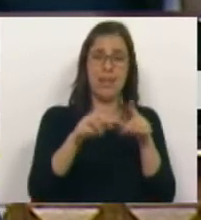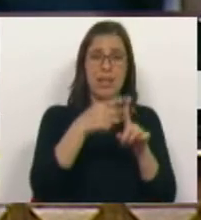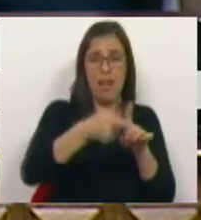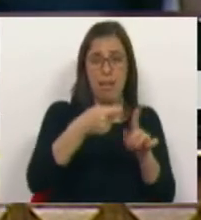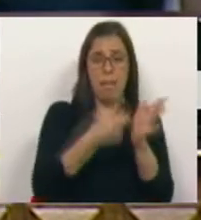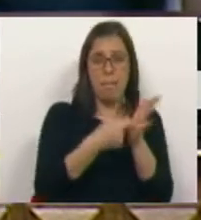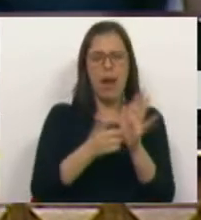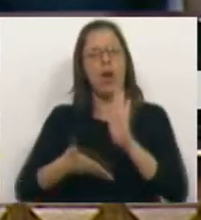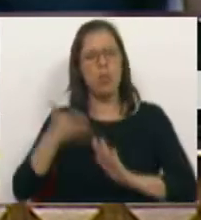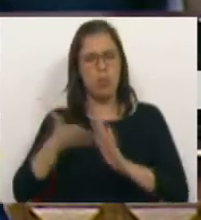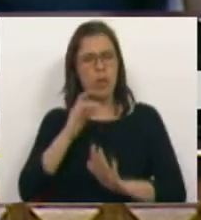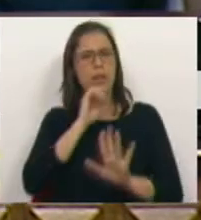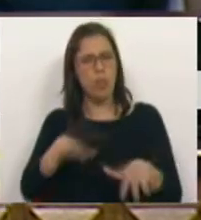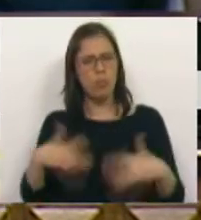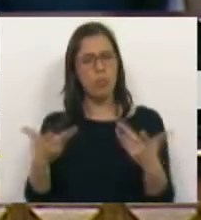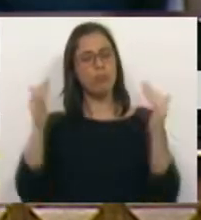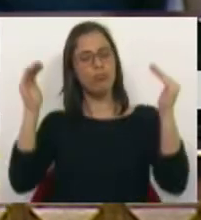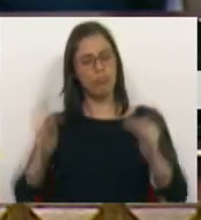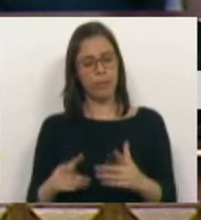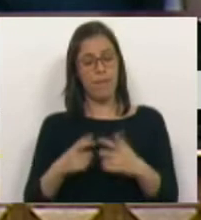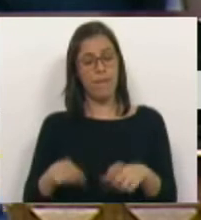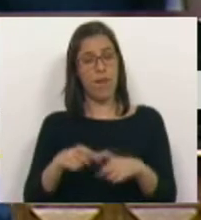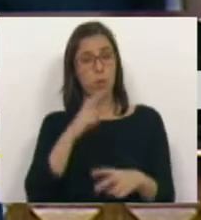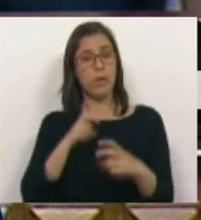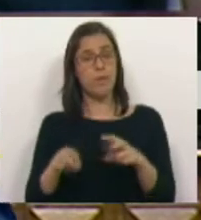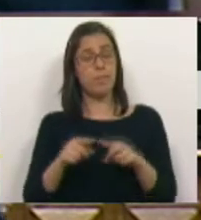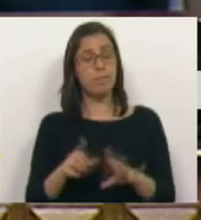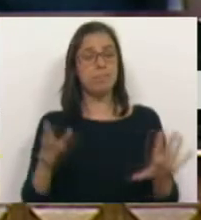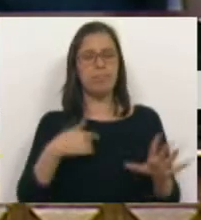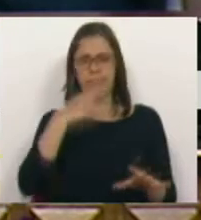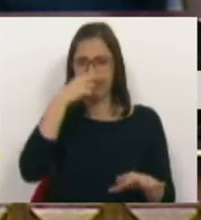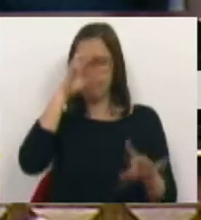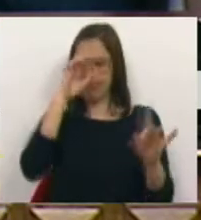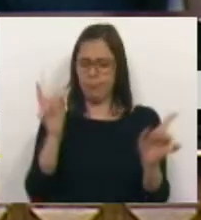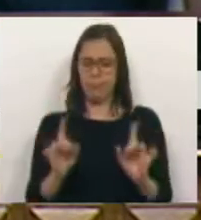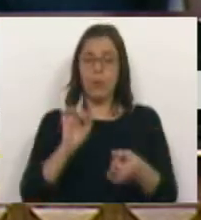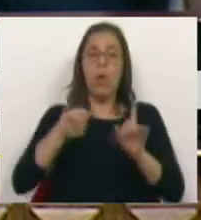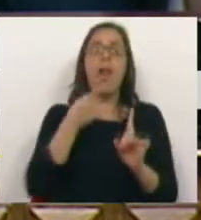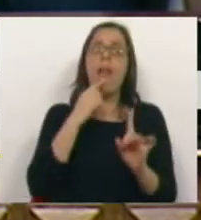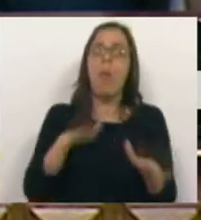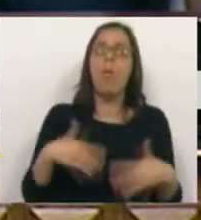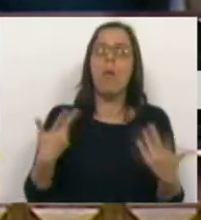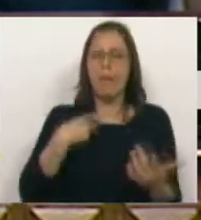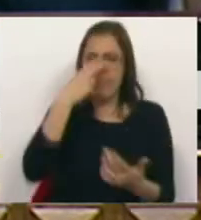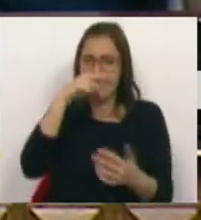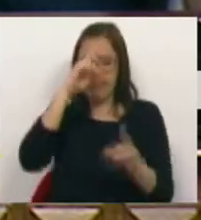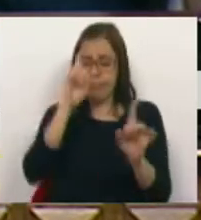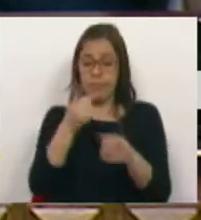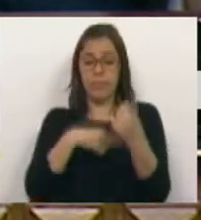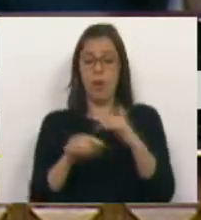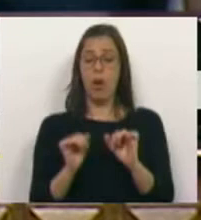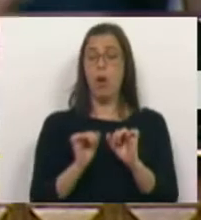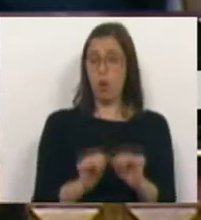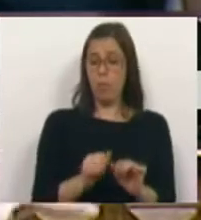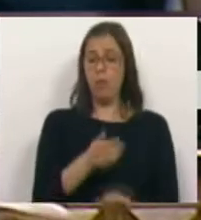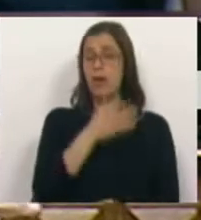é possível e é urgente diminuir a fatura energética. Não nos enganamos sobre aquilo de que estamos aqui a falar, porque na oposição